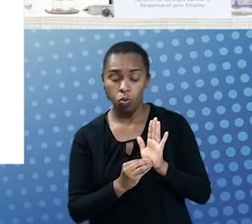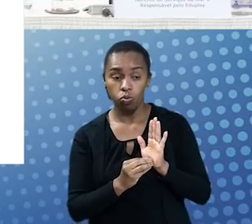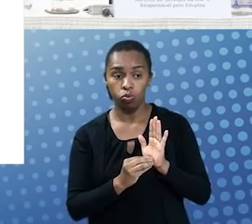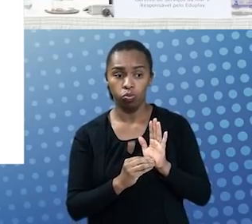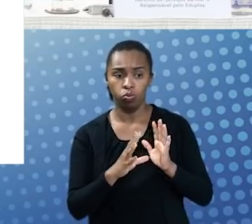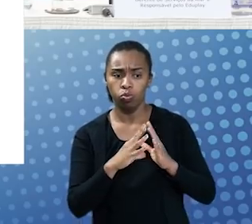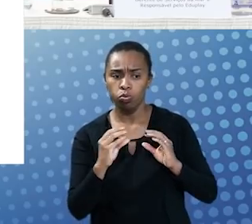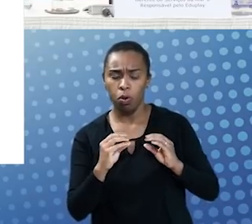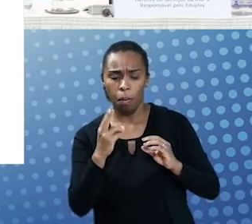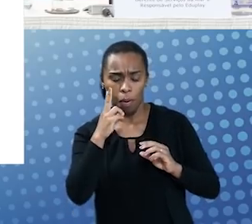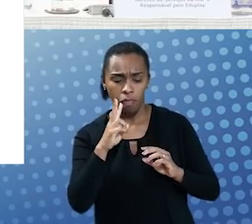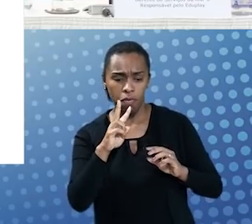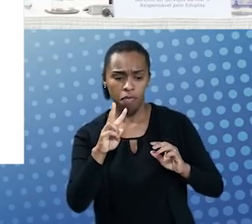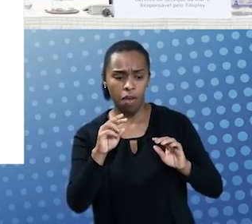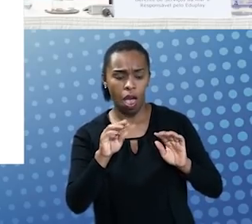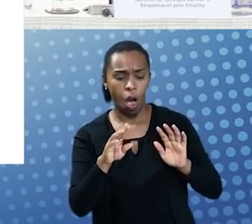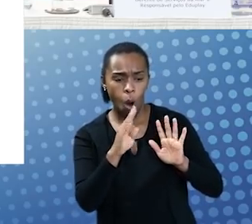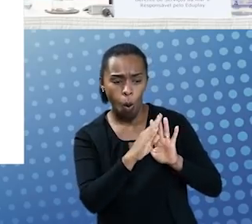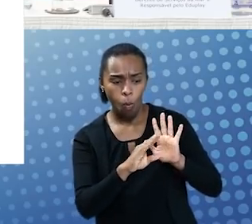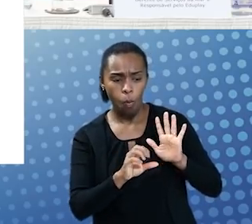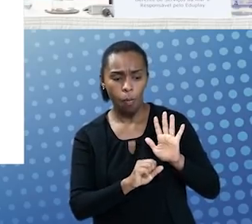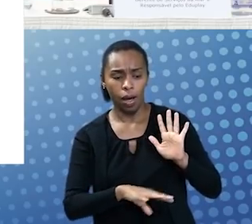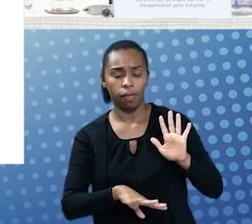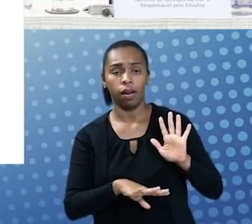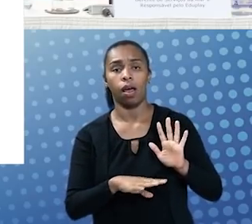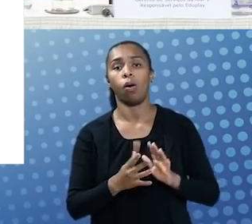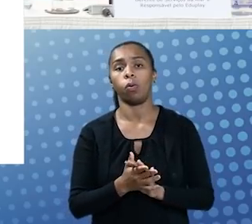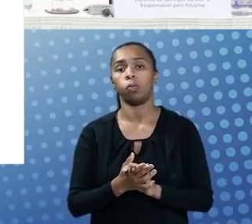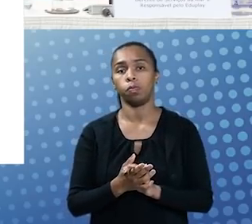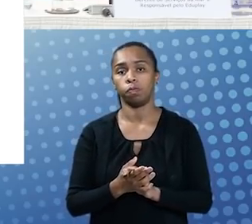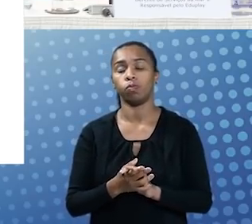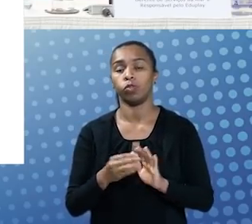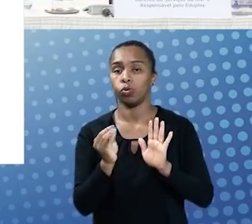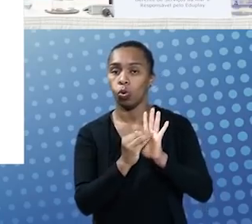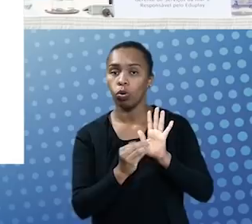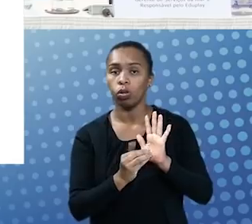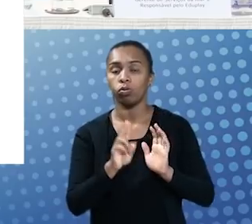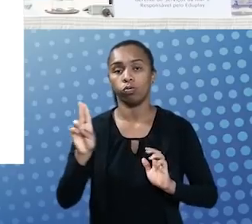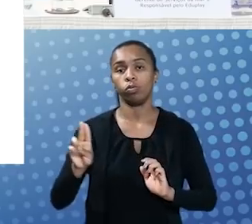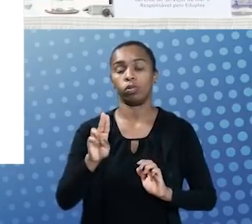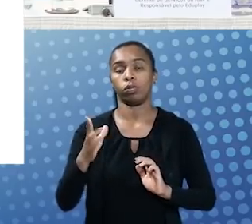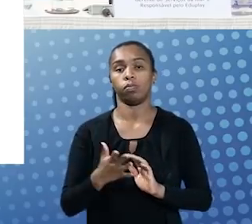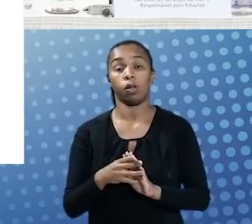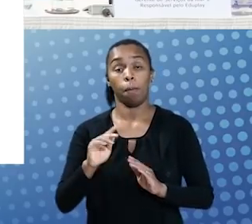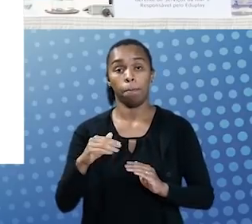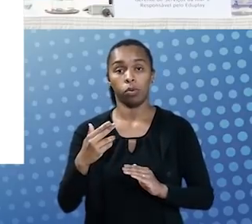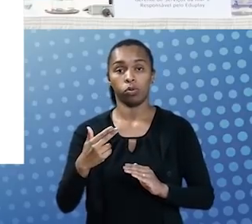que ele possa fazer o melhor uso desse conteúdo. Próximo, por favor.